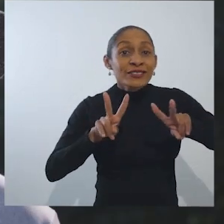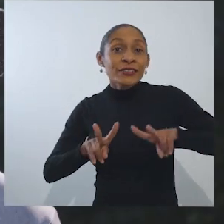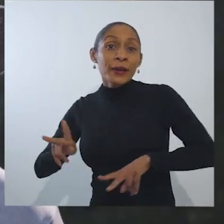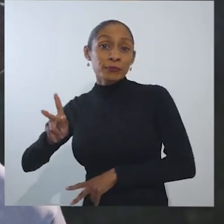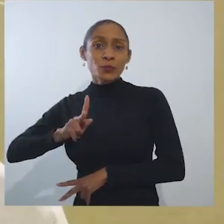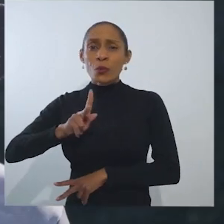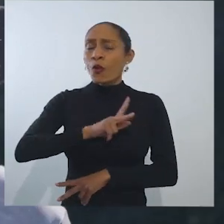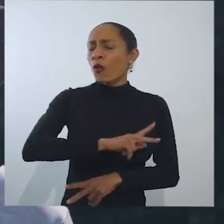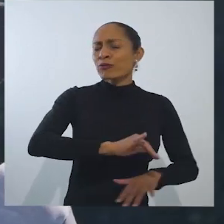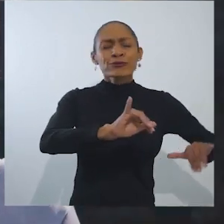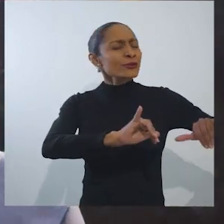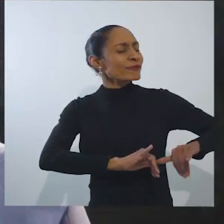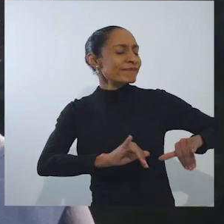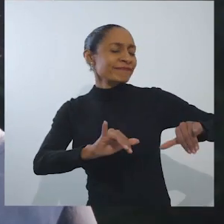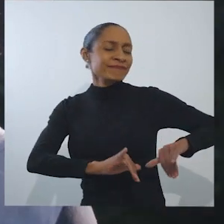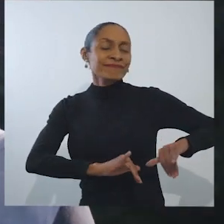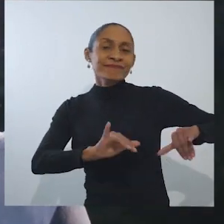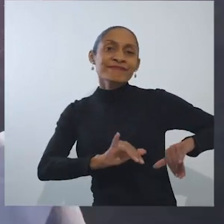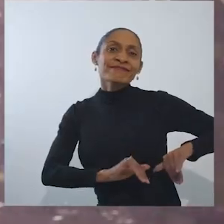Sofrendo assim